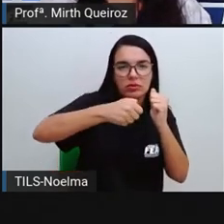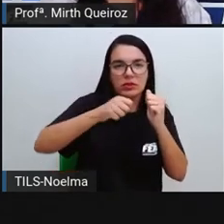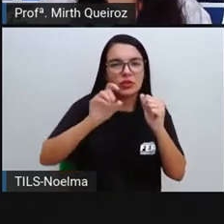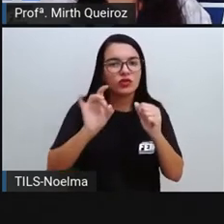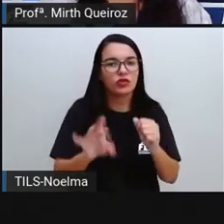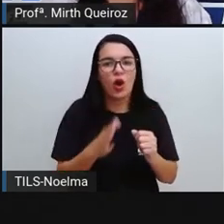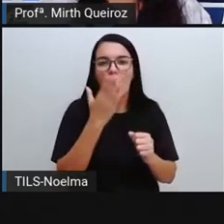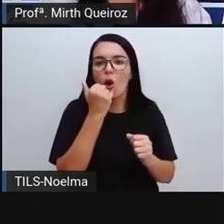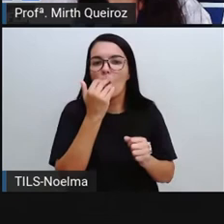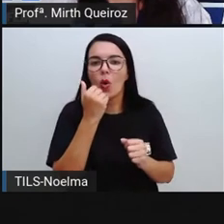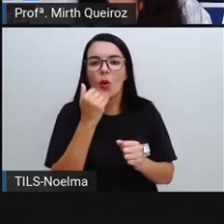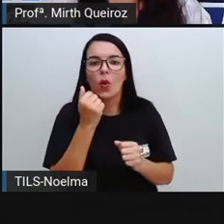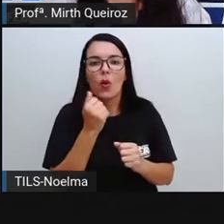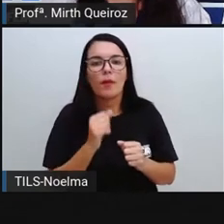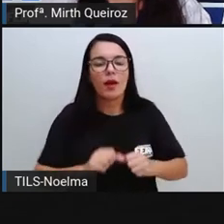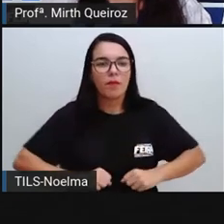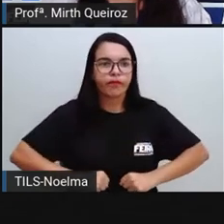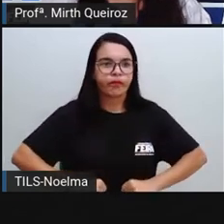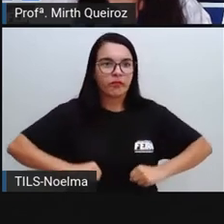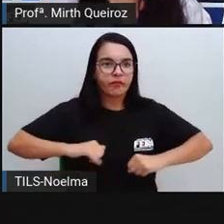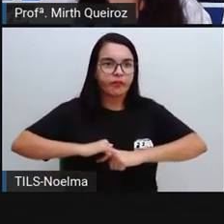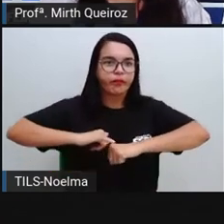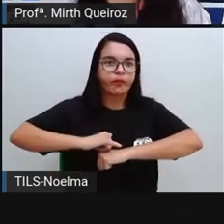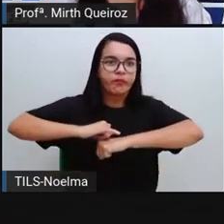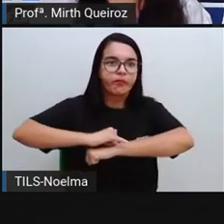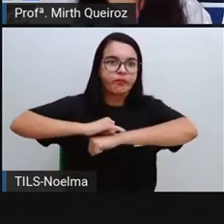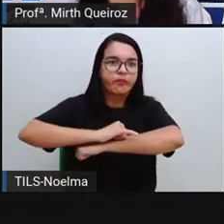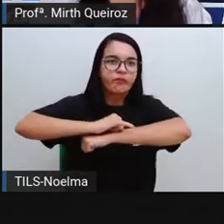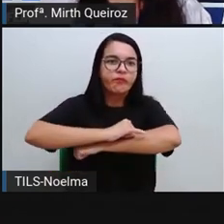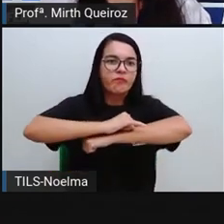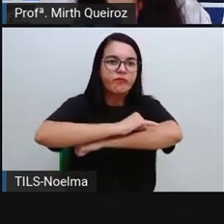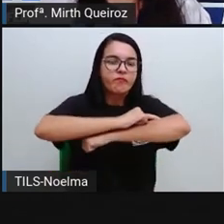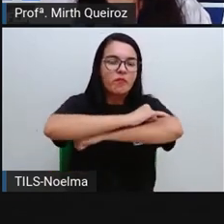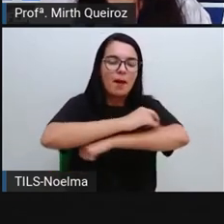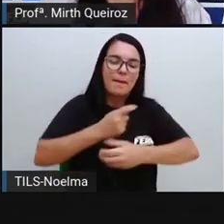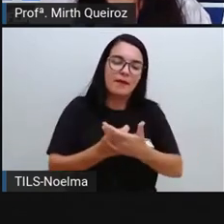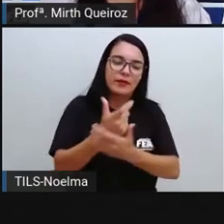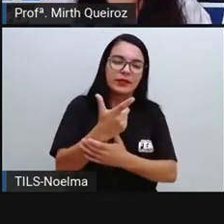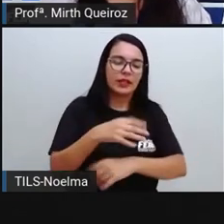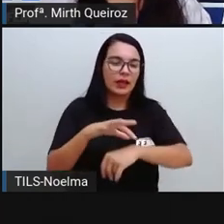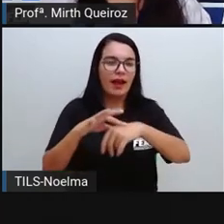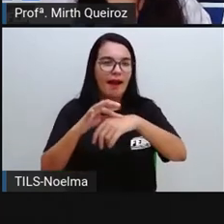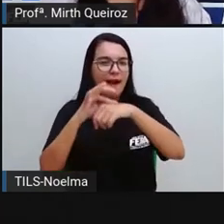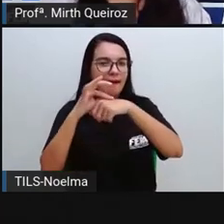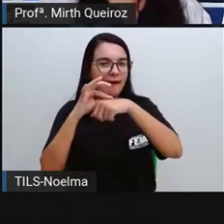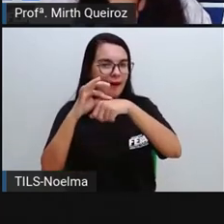até aqueles gados que são de engordas, né? Que eles vão engordando ali mesmo, né? Para poder